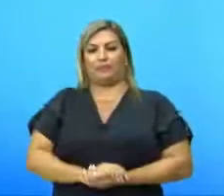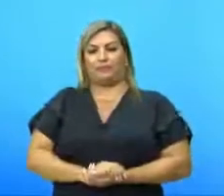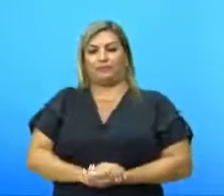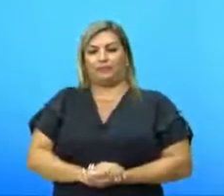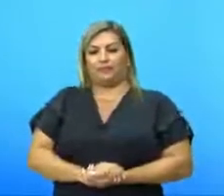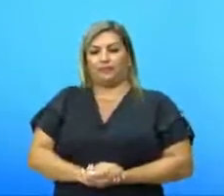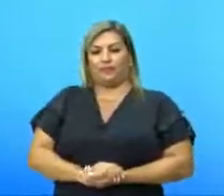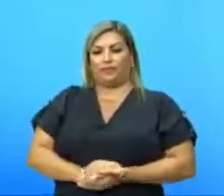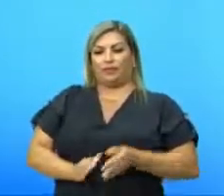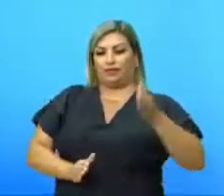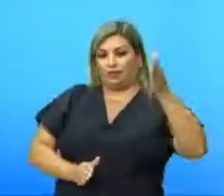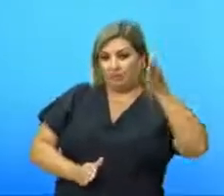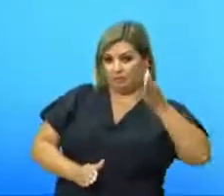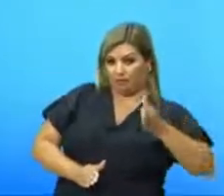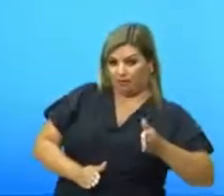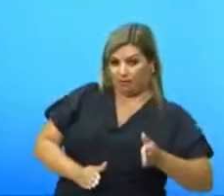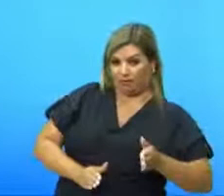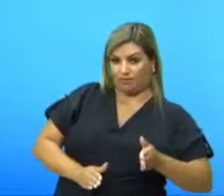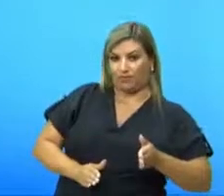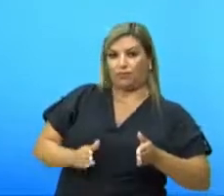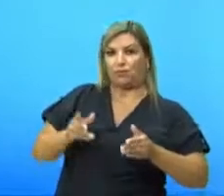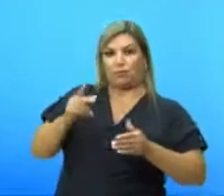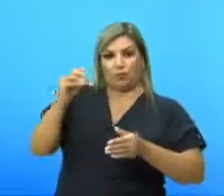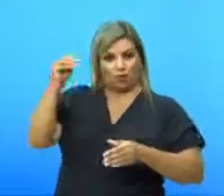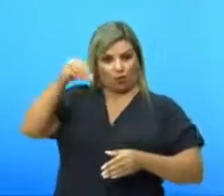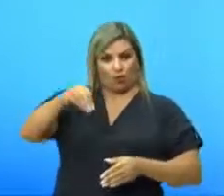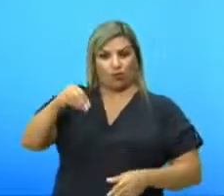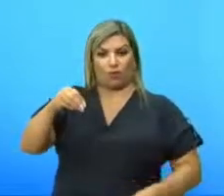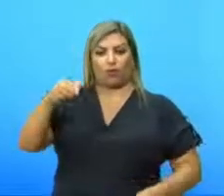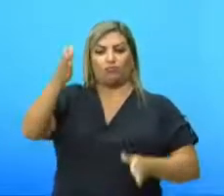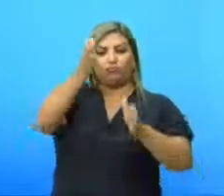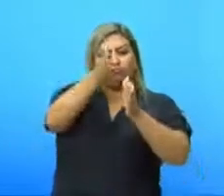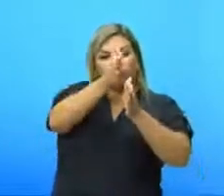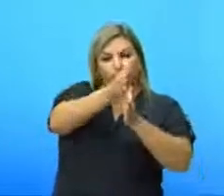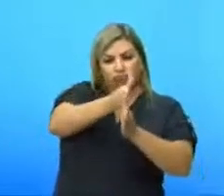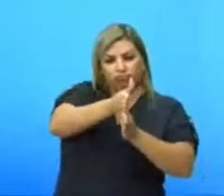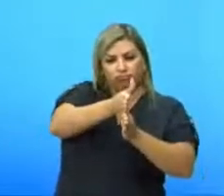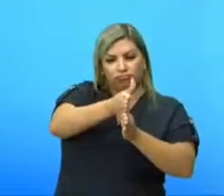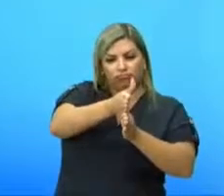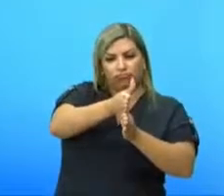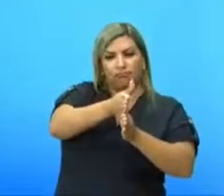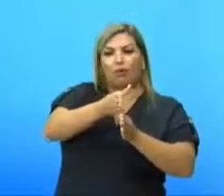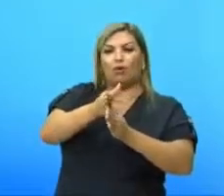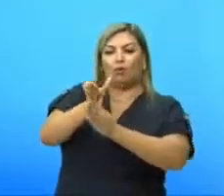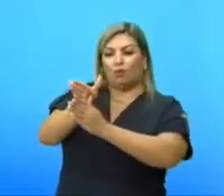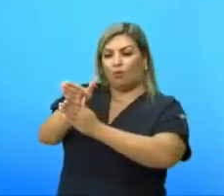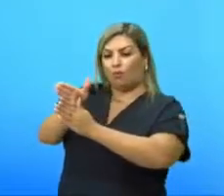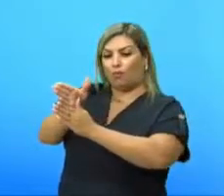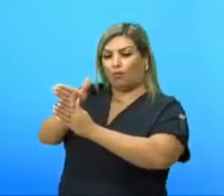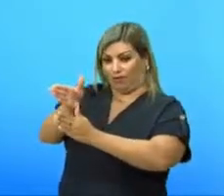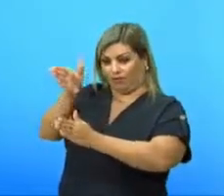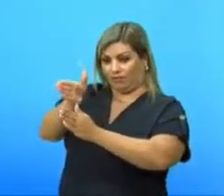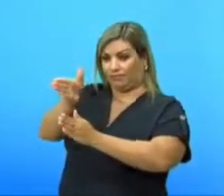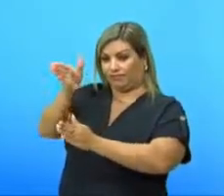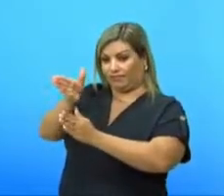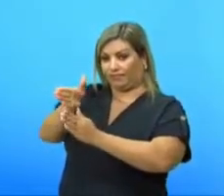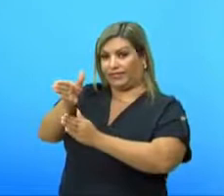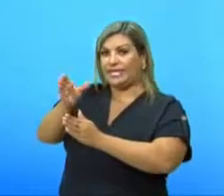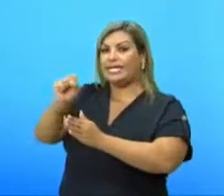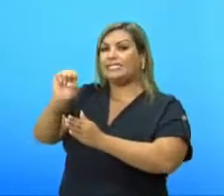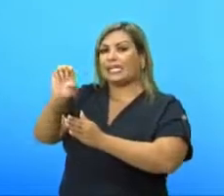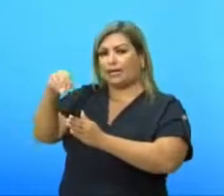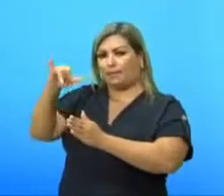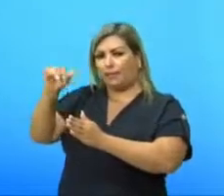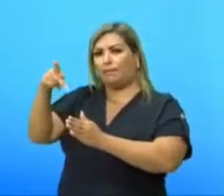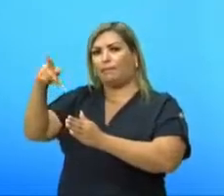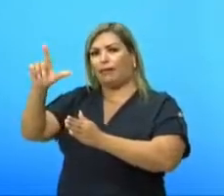semi-plano, semi-plano aqui, está contido essa face unicamente nesse semi-plano, é aquela quarta